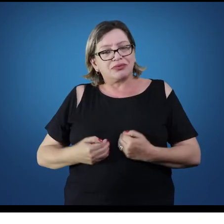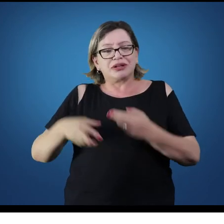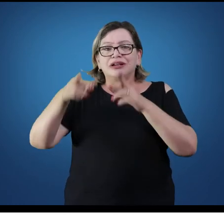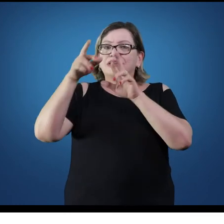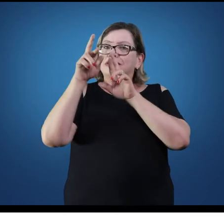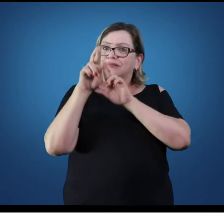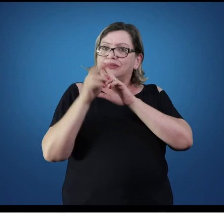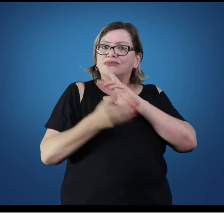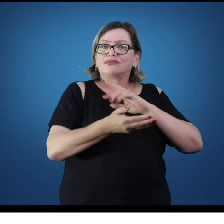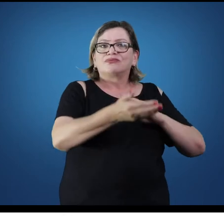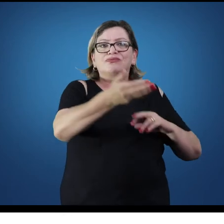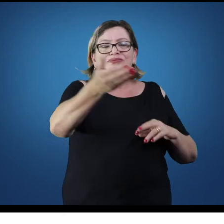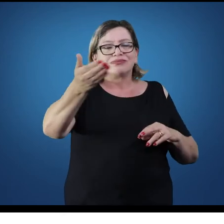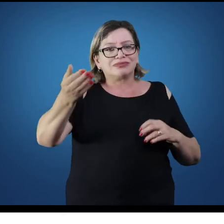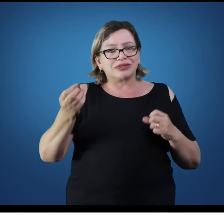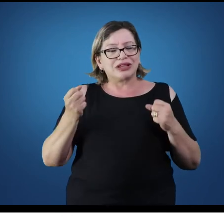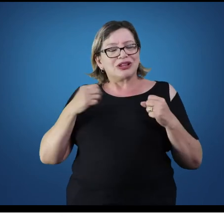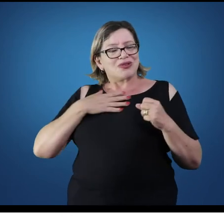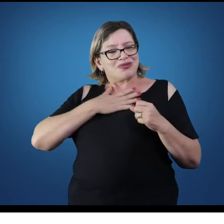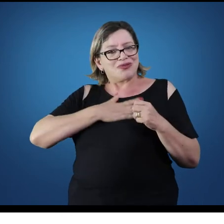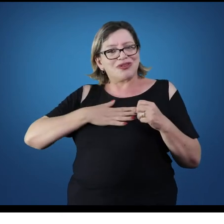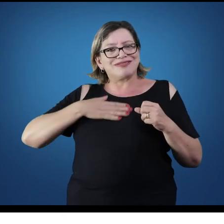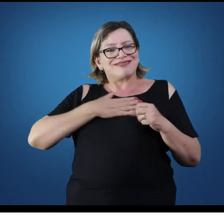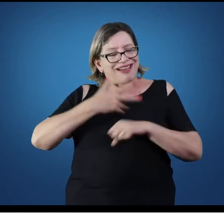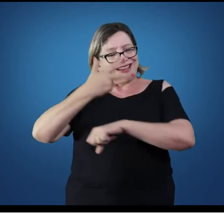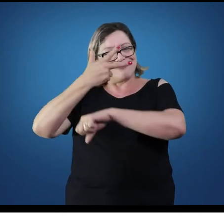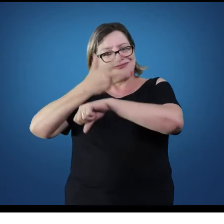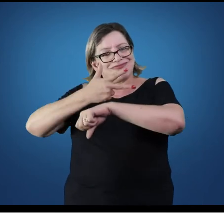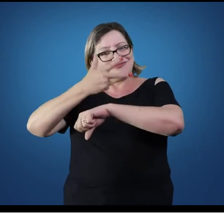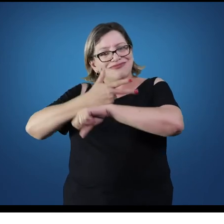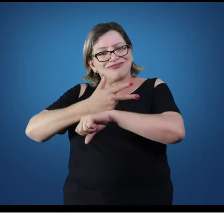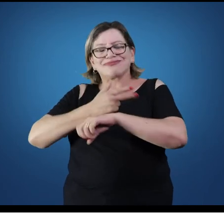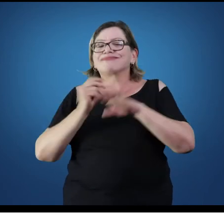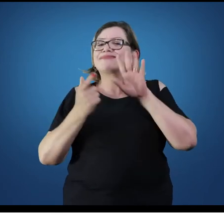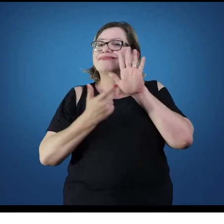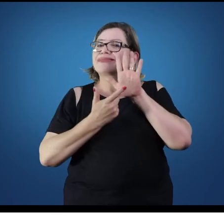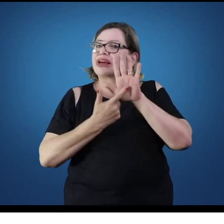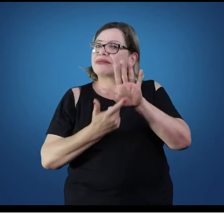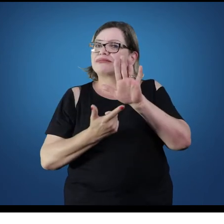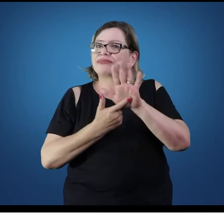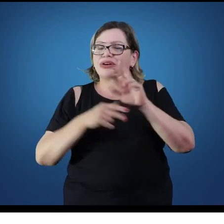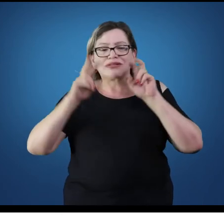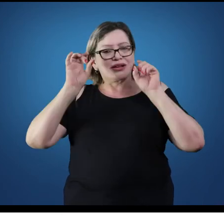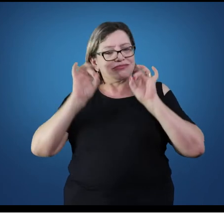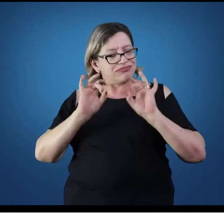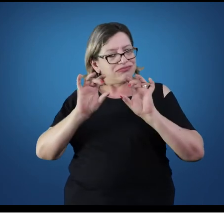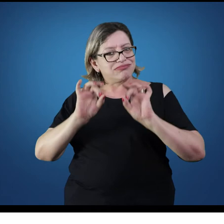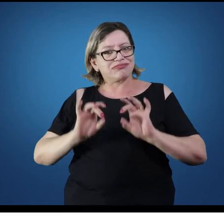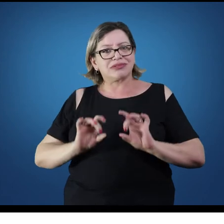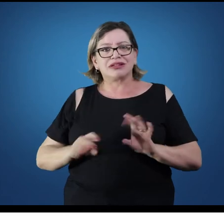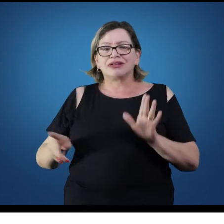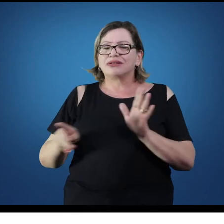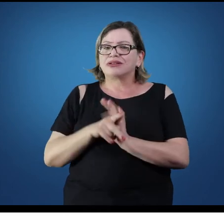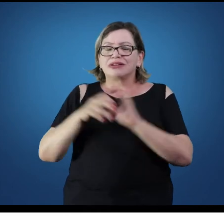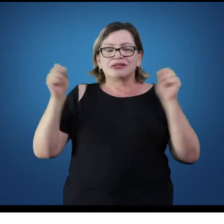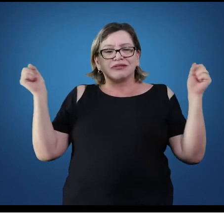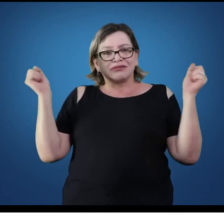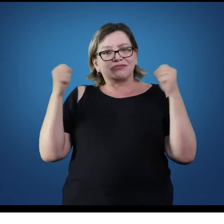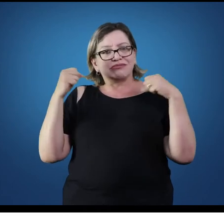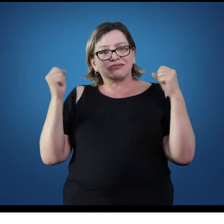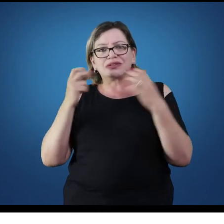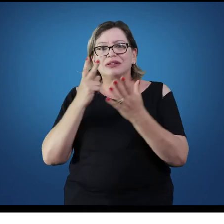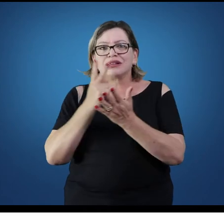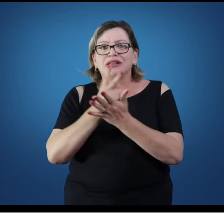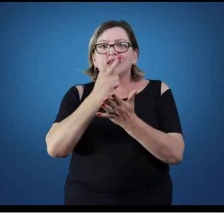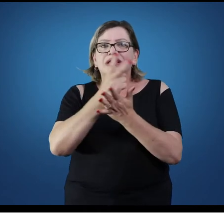vocês tenham gostado dessa videoaula, ela aponta para algumas questões específicas também da educação física e que vão chamar